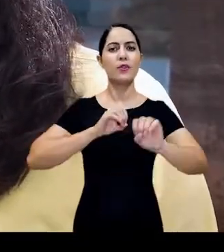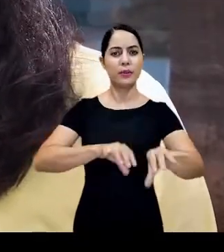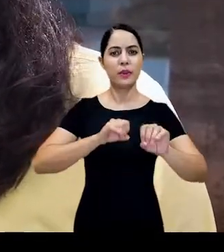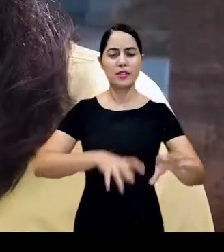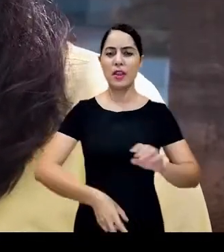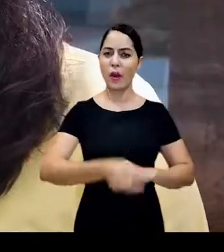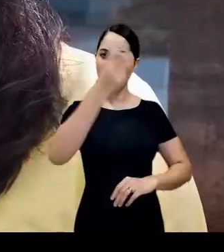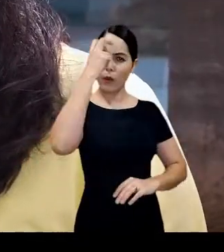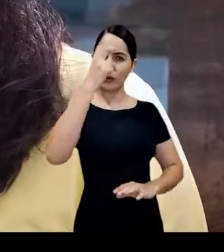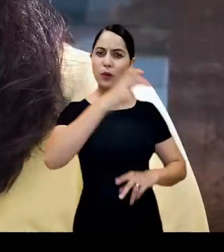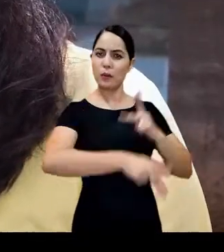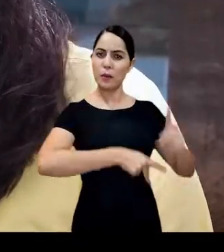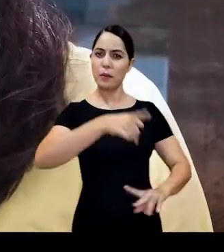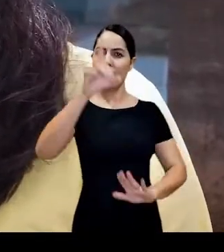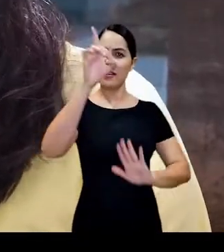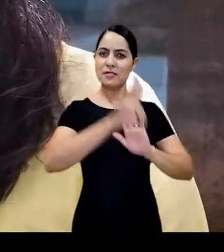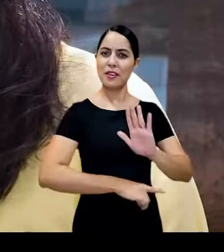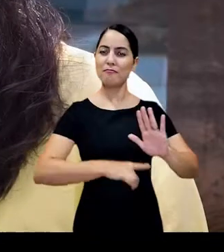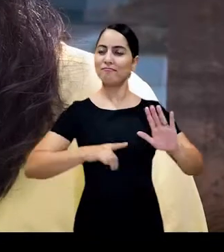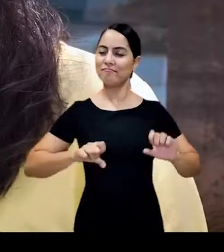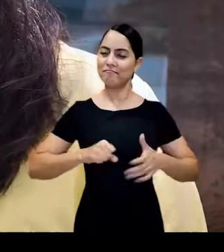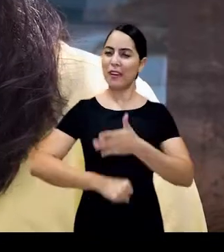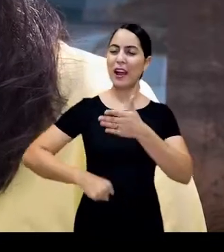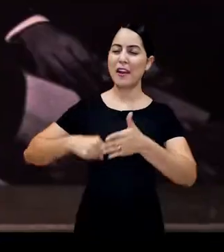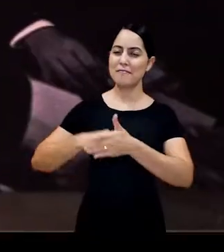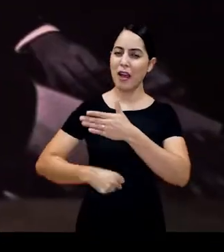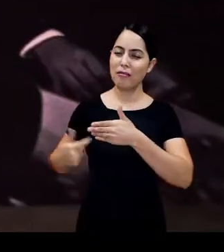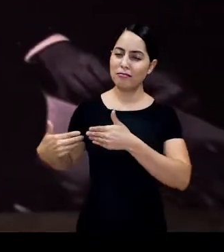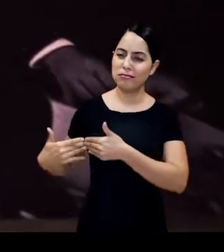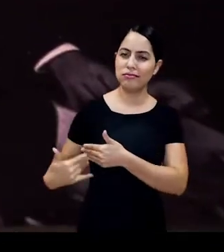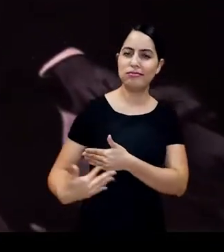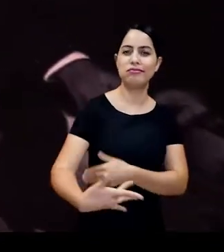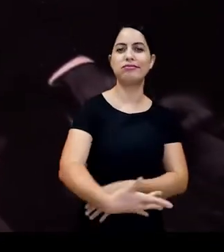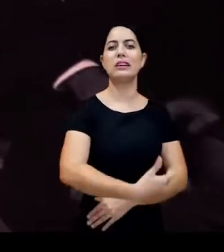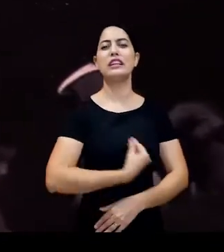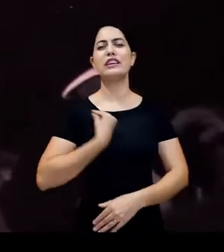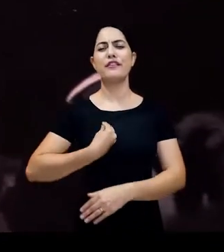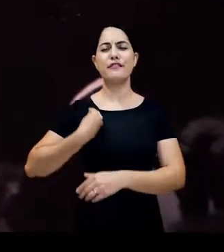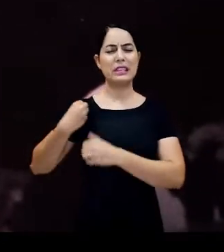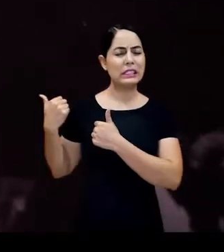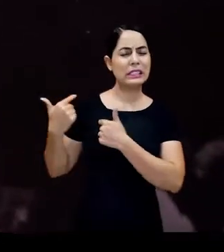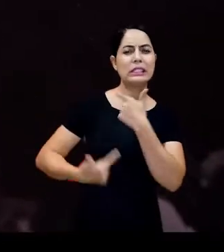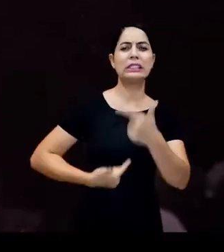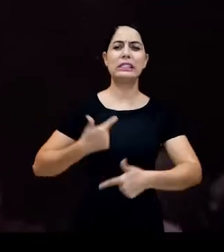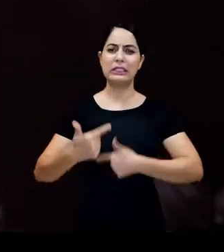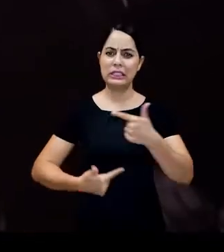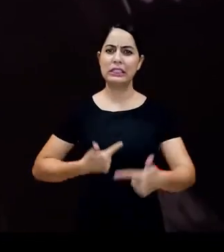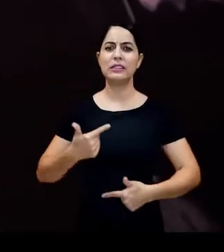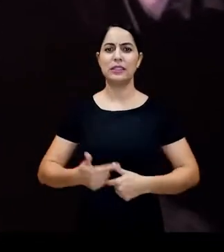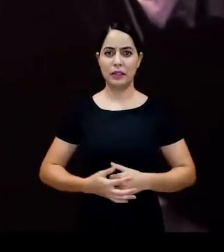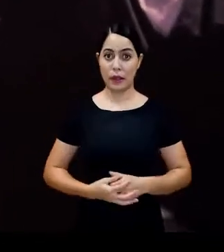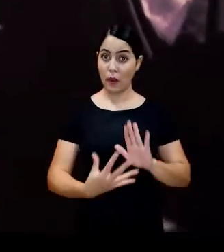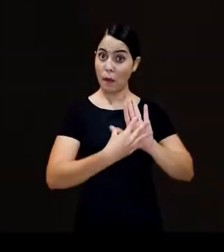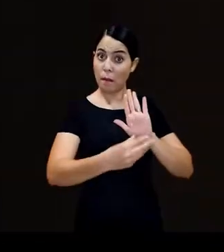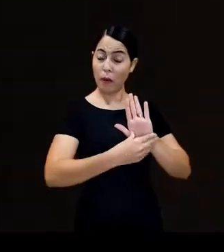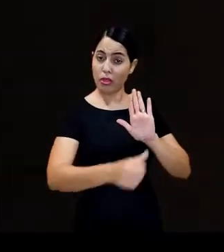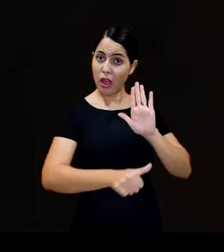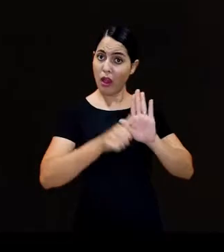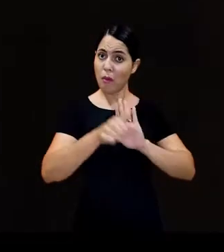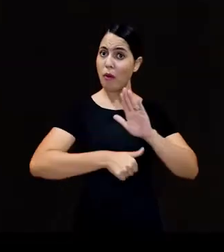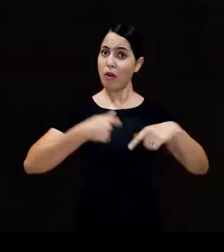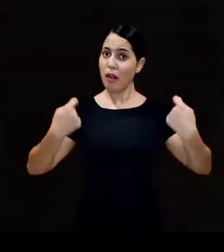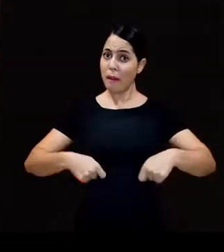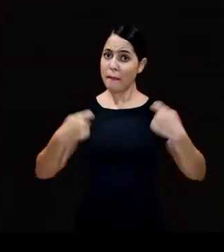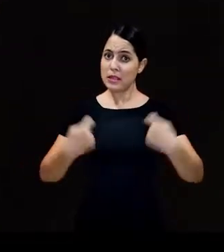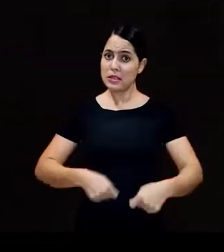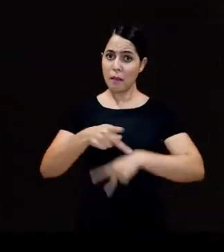educação, da cultura, dos direitos do seu povo. Ao longo desse tempo, dedicaram suas vidas a essa luta. Precisamos